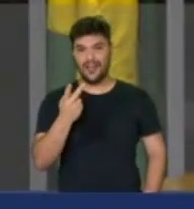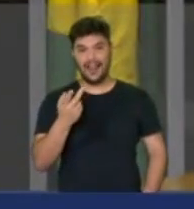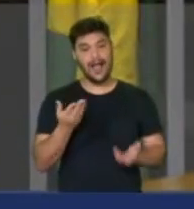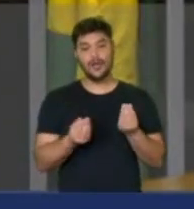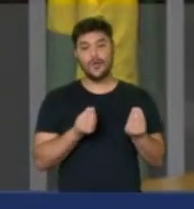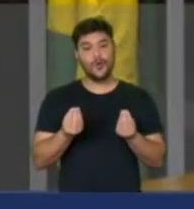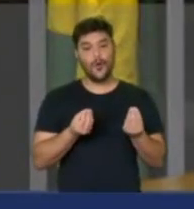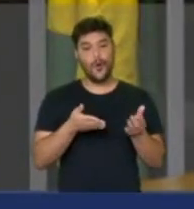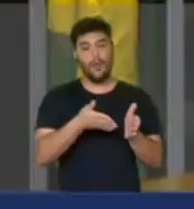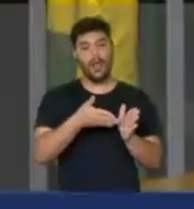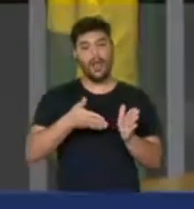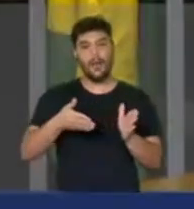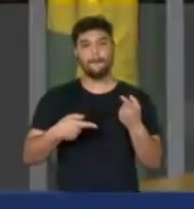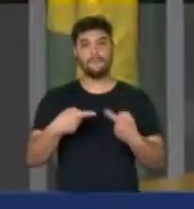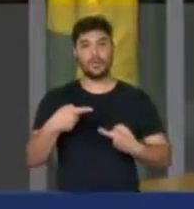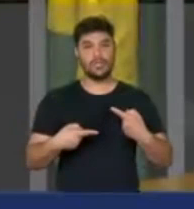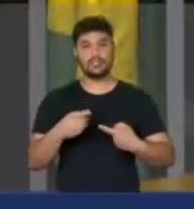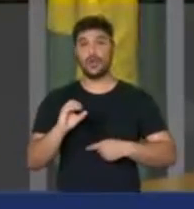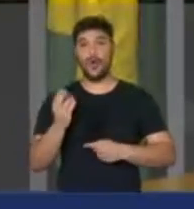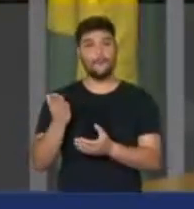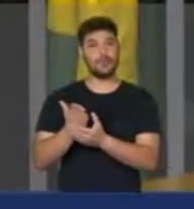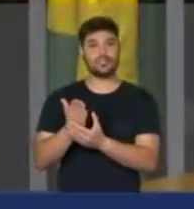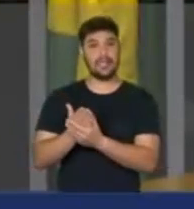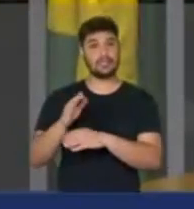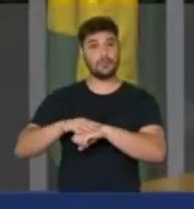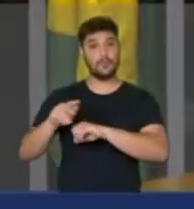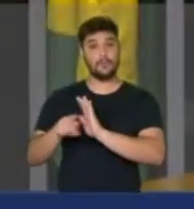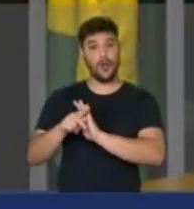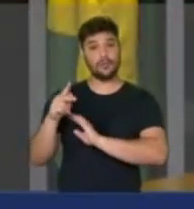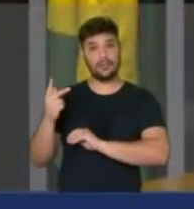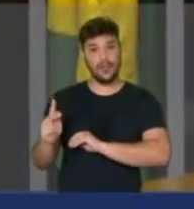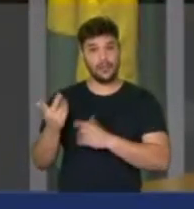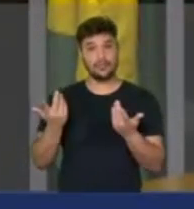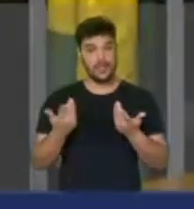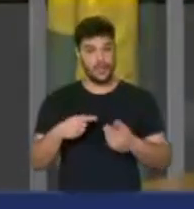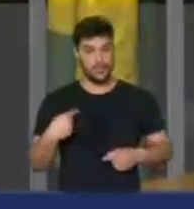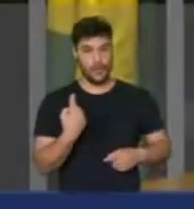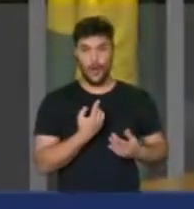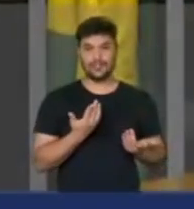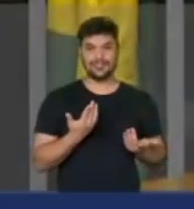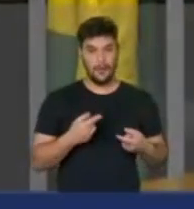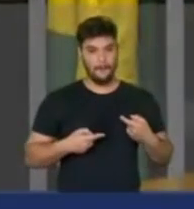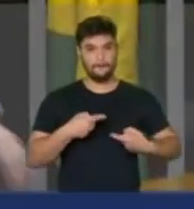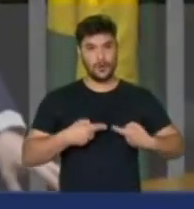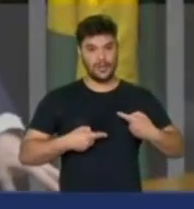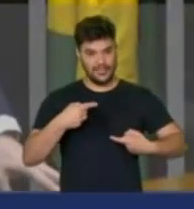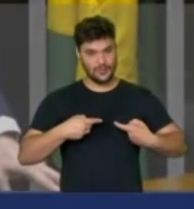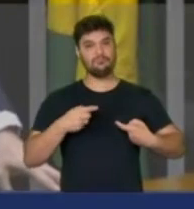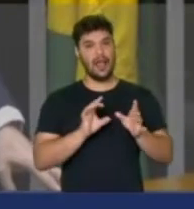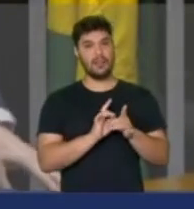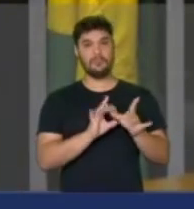que talvez venham a julgar, enquanto os políticos que devem ter liberdade para falar estão sendo censurados